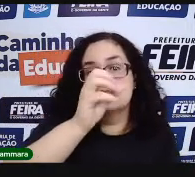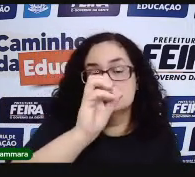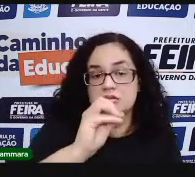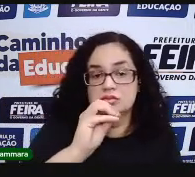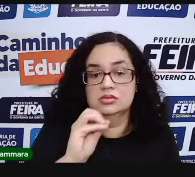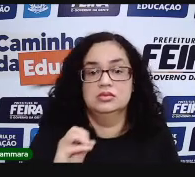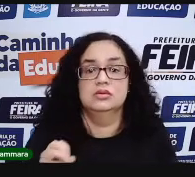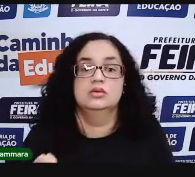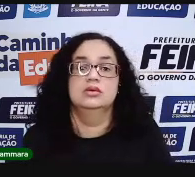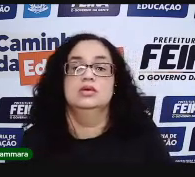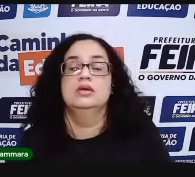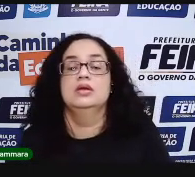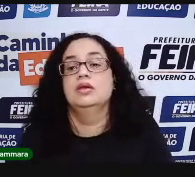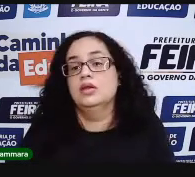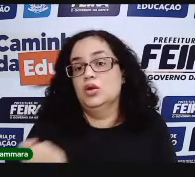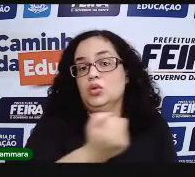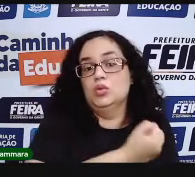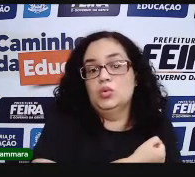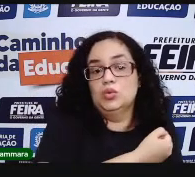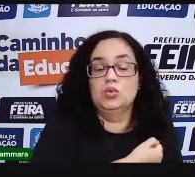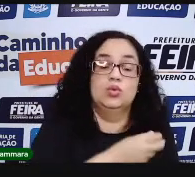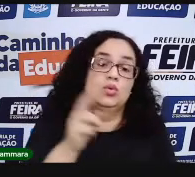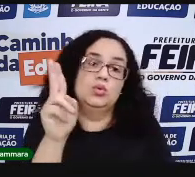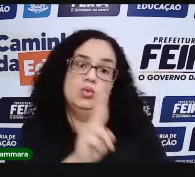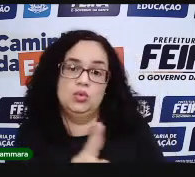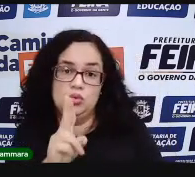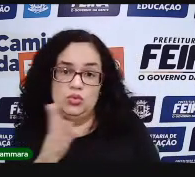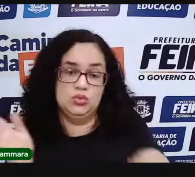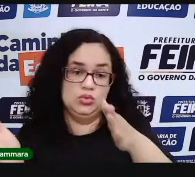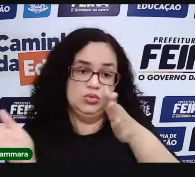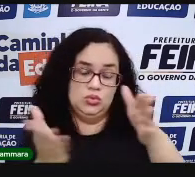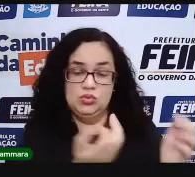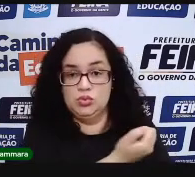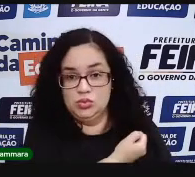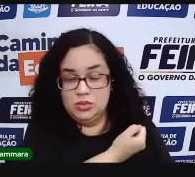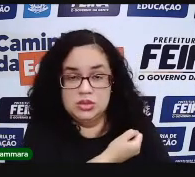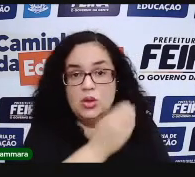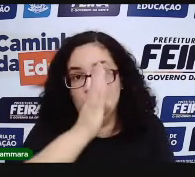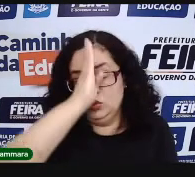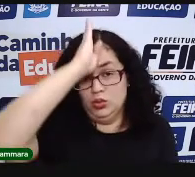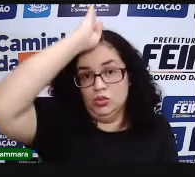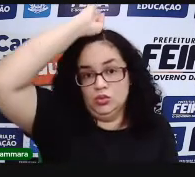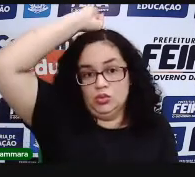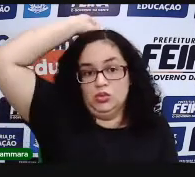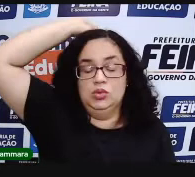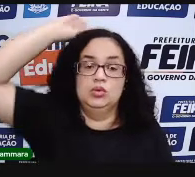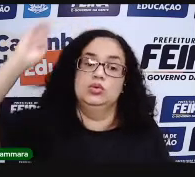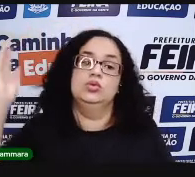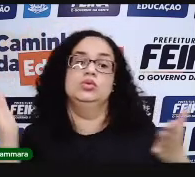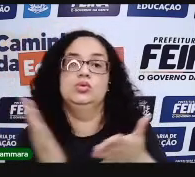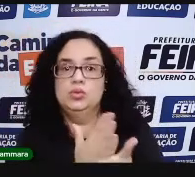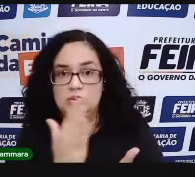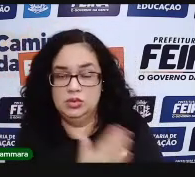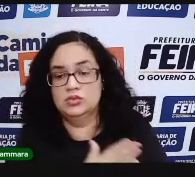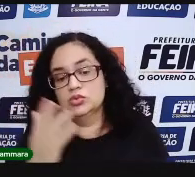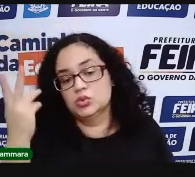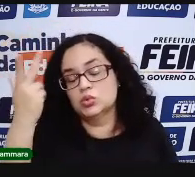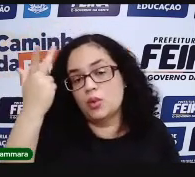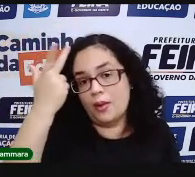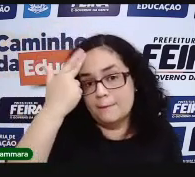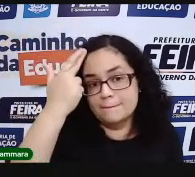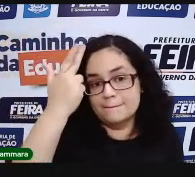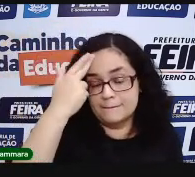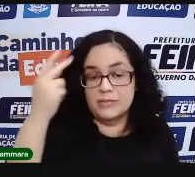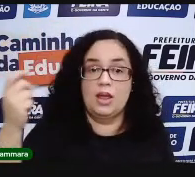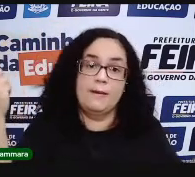esse que nós usamos. Alguns momentos a gente usa o sistema de numeração romano, né? Nos livros é muito comum.